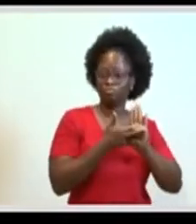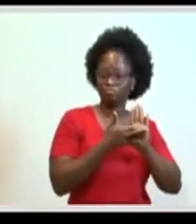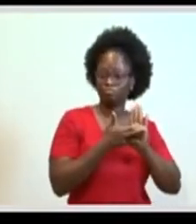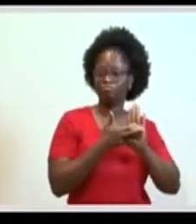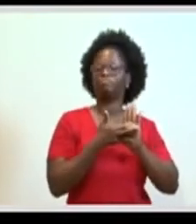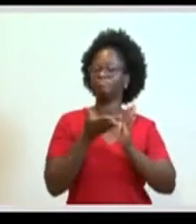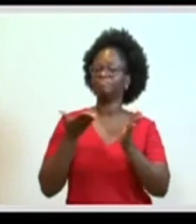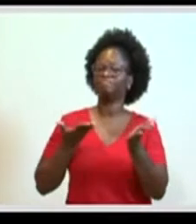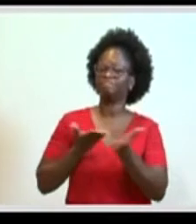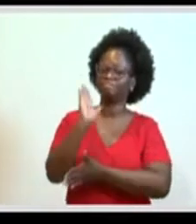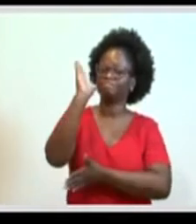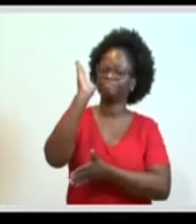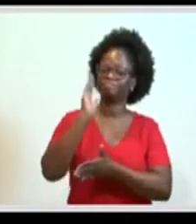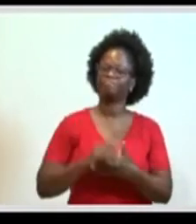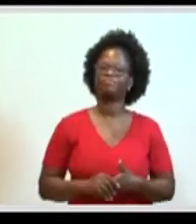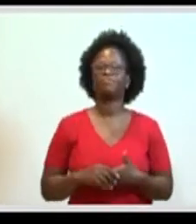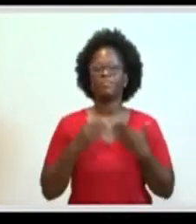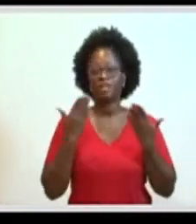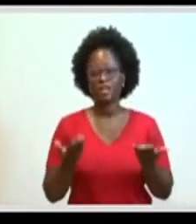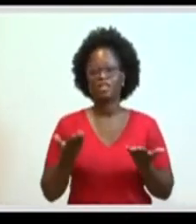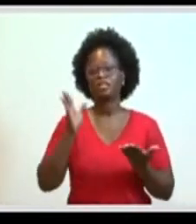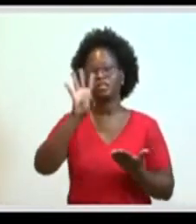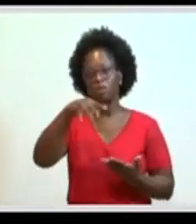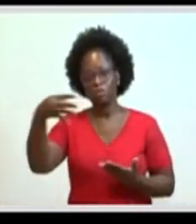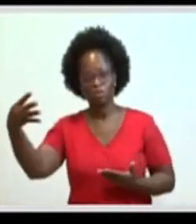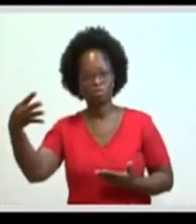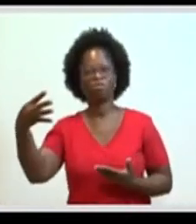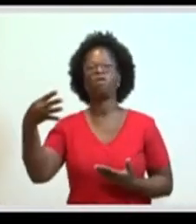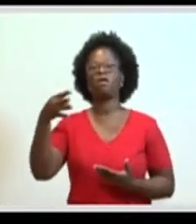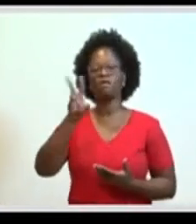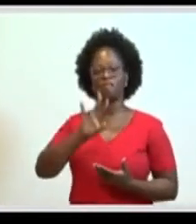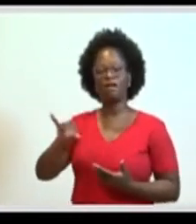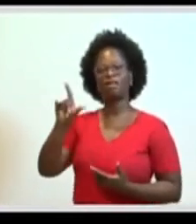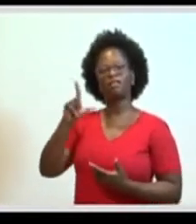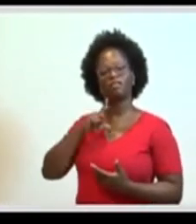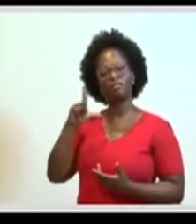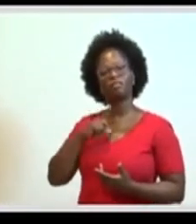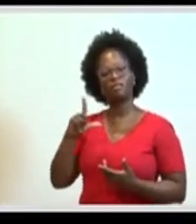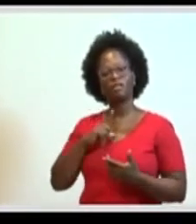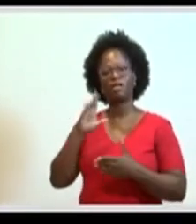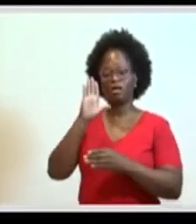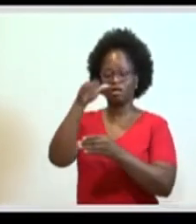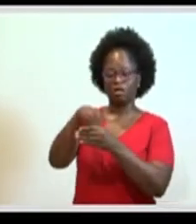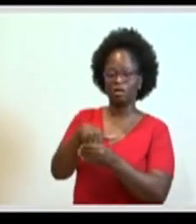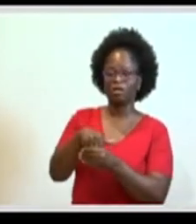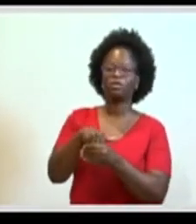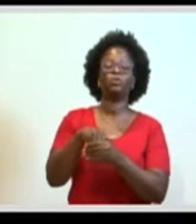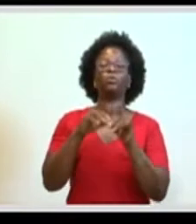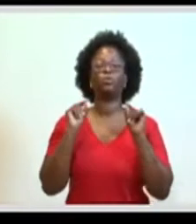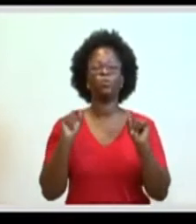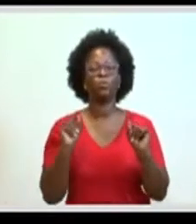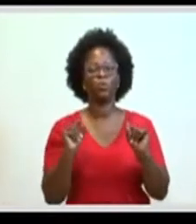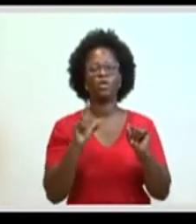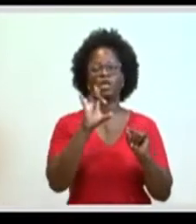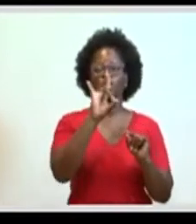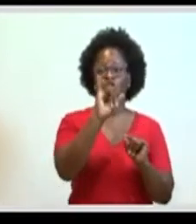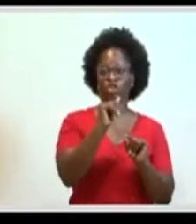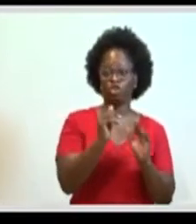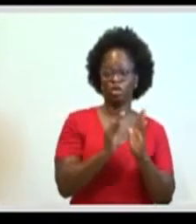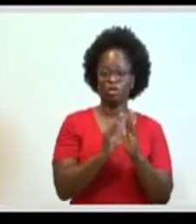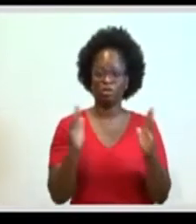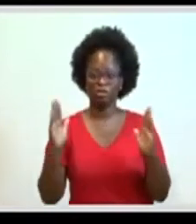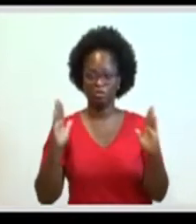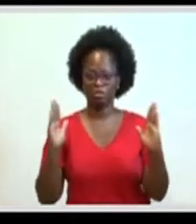Aprovação. E esse é o nosso calendário, nós vamos estar realizando a nossa votação entre os dias